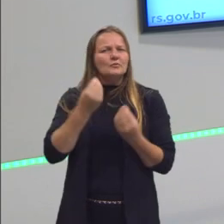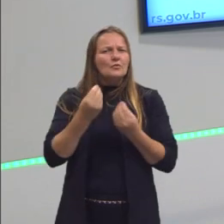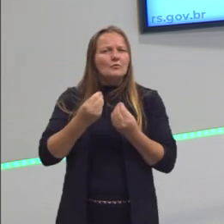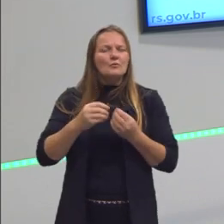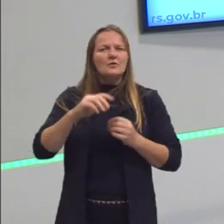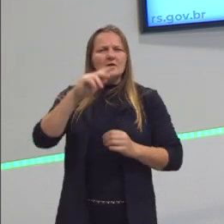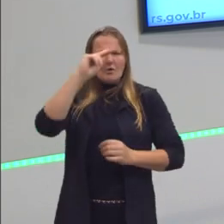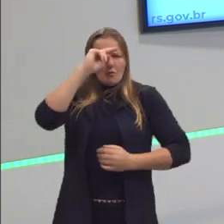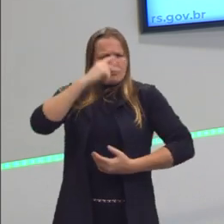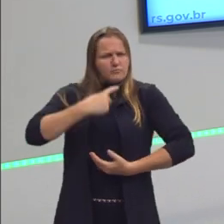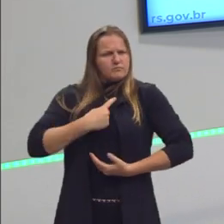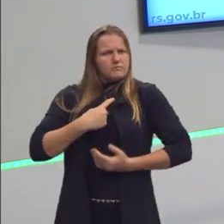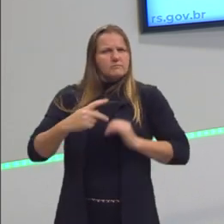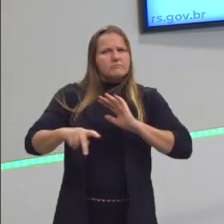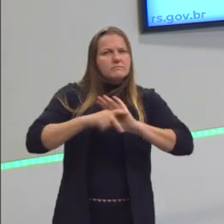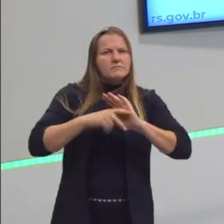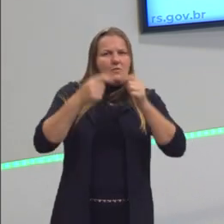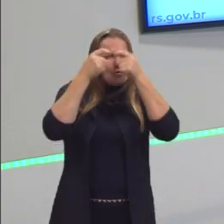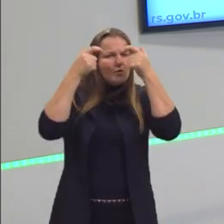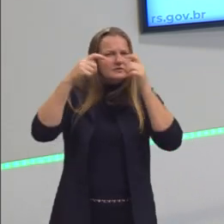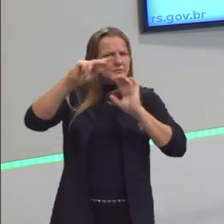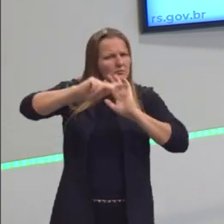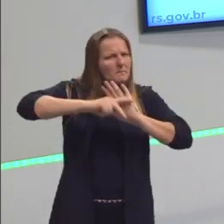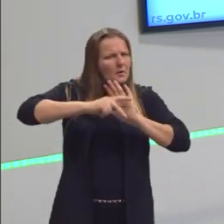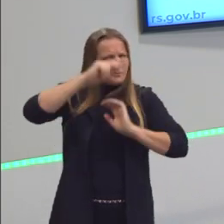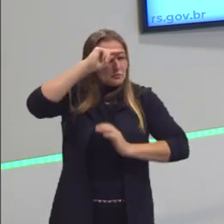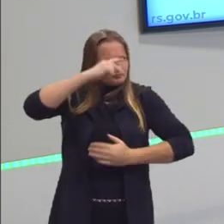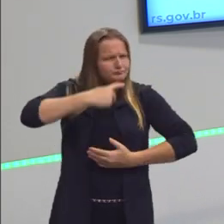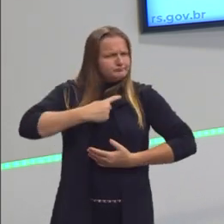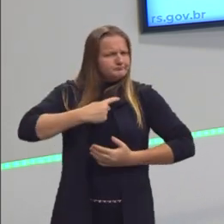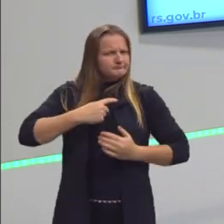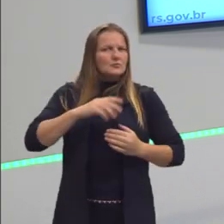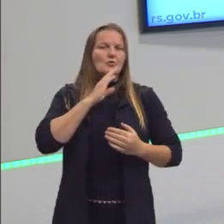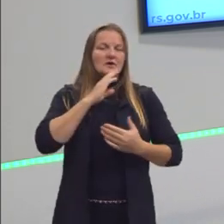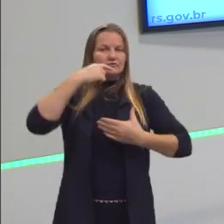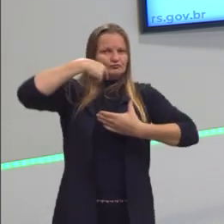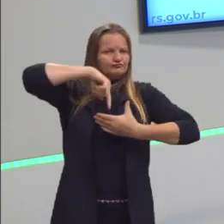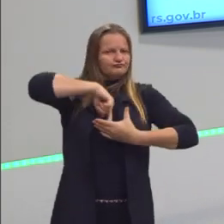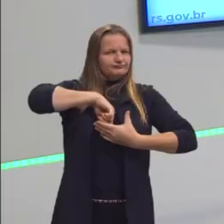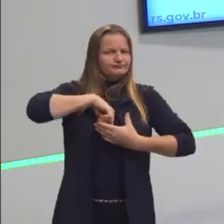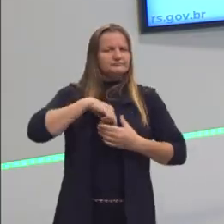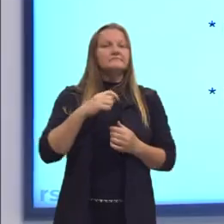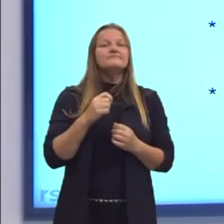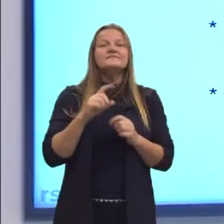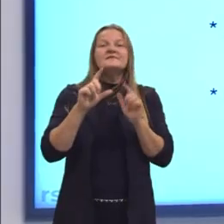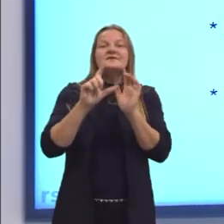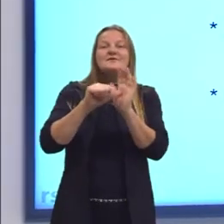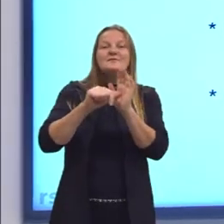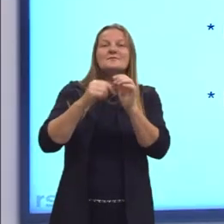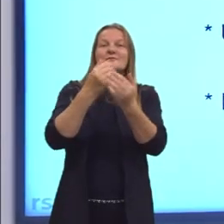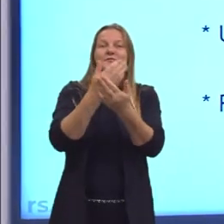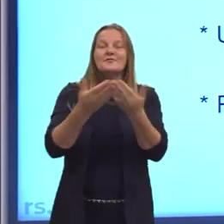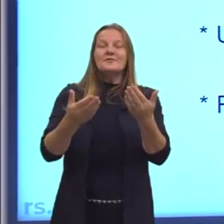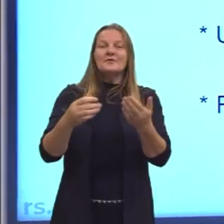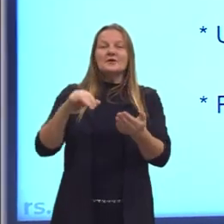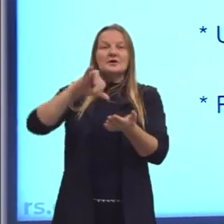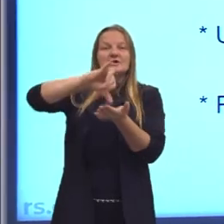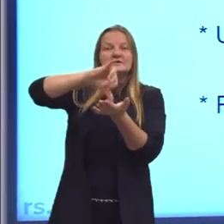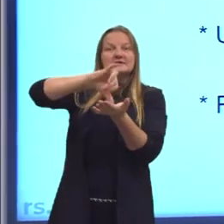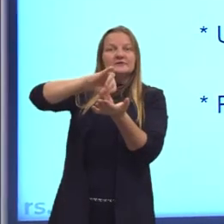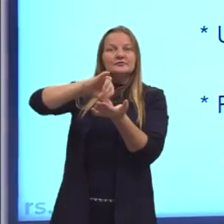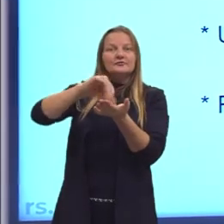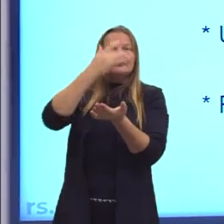esse autoconhecimento. Então, ele já abandona o modelo homérico e passa a ser o centro, o homem.